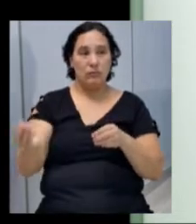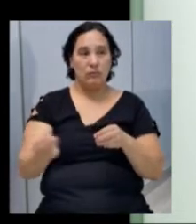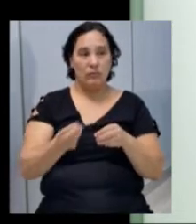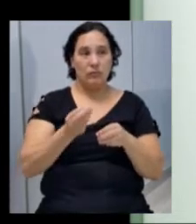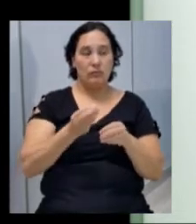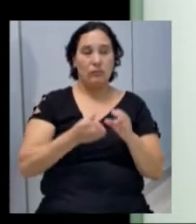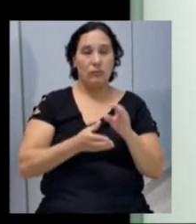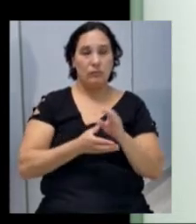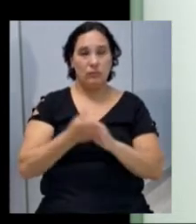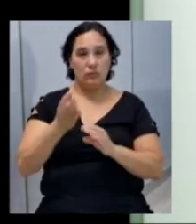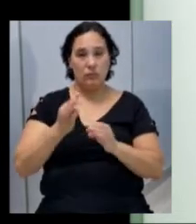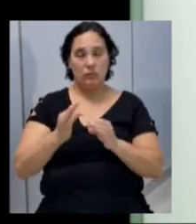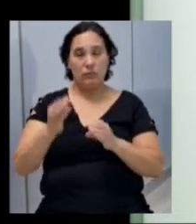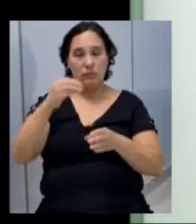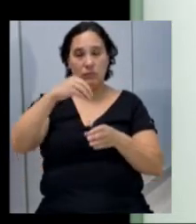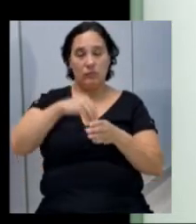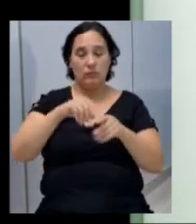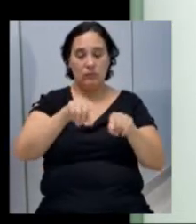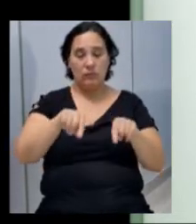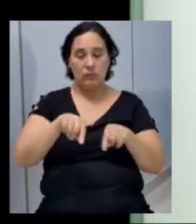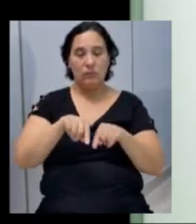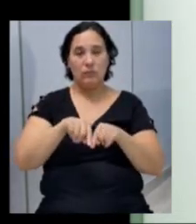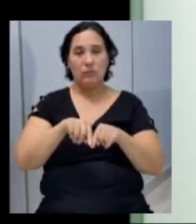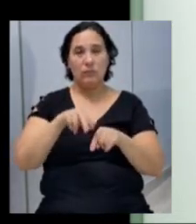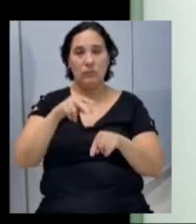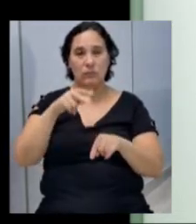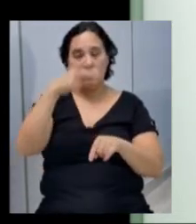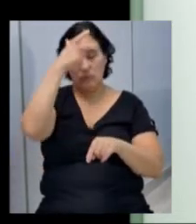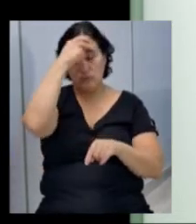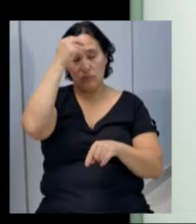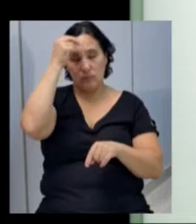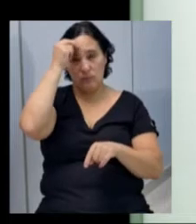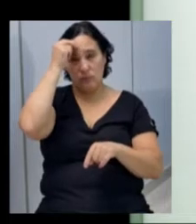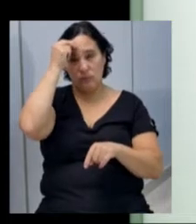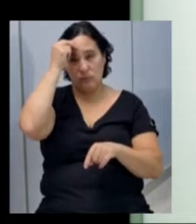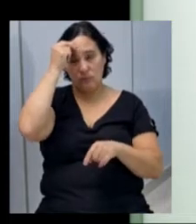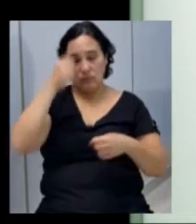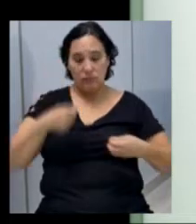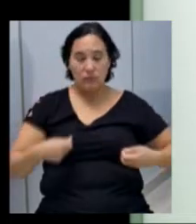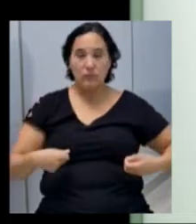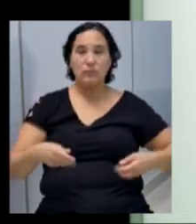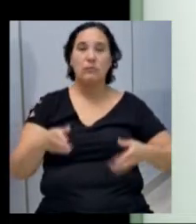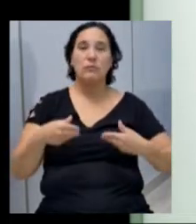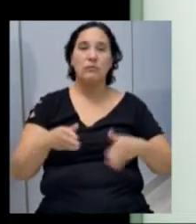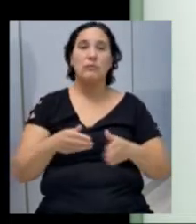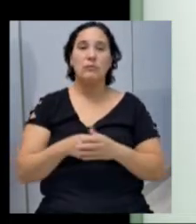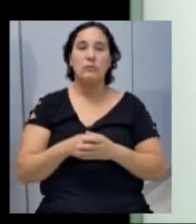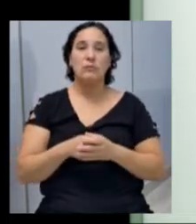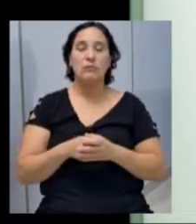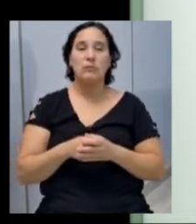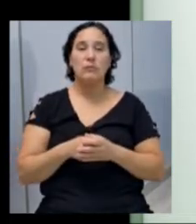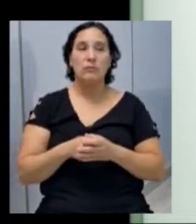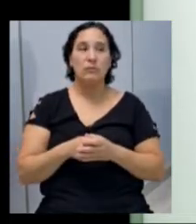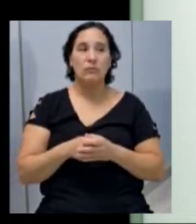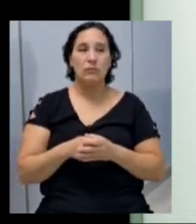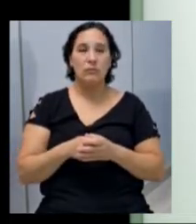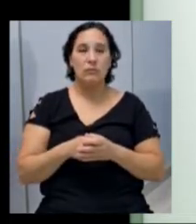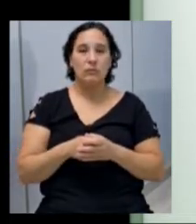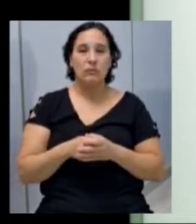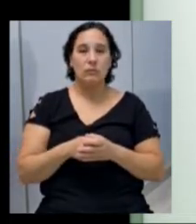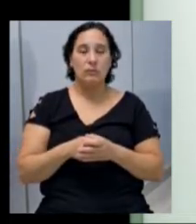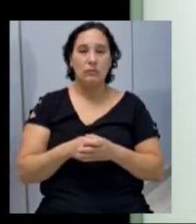o Conselho Tutelar para dentro do gabinete do prefeito. Então, para fins de despesa, ele é vinculado ao gabinete.